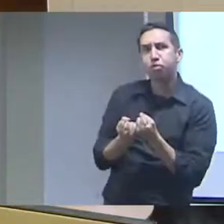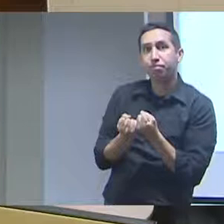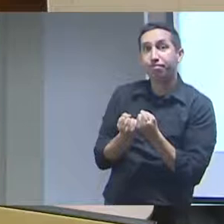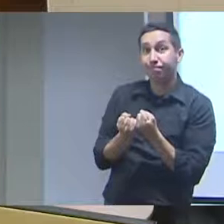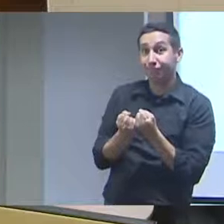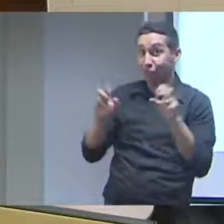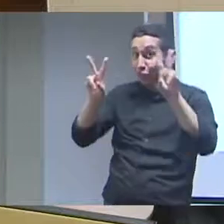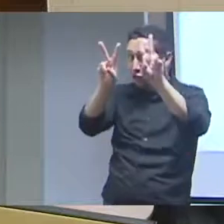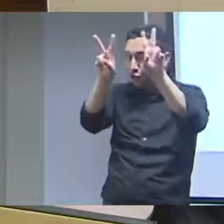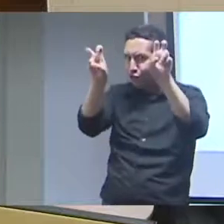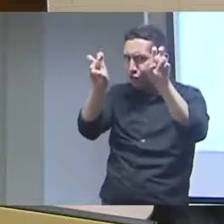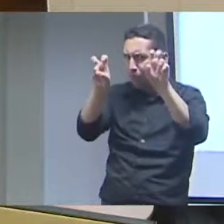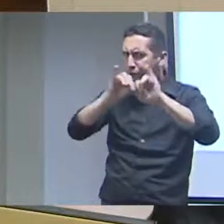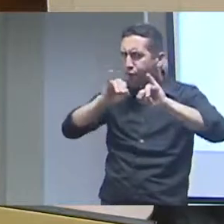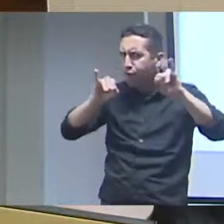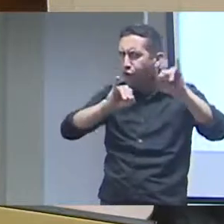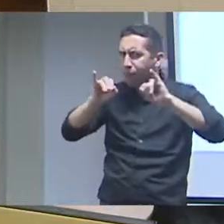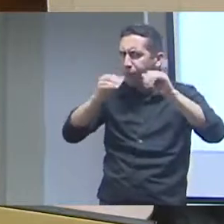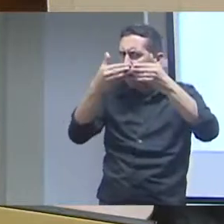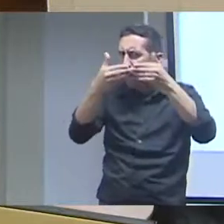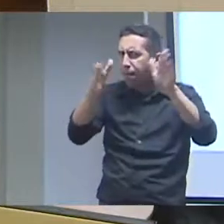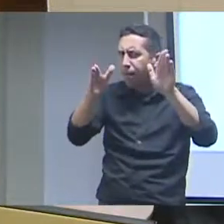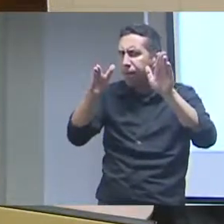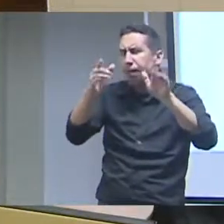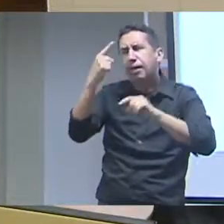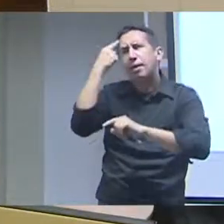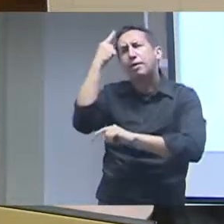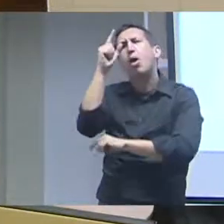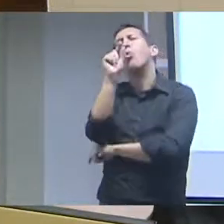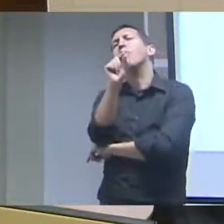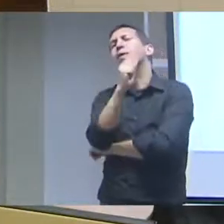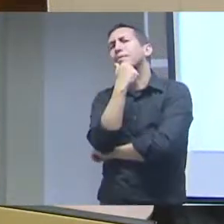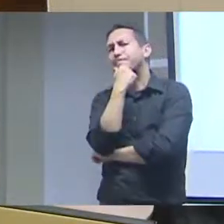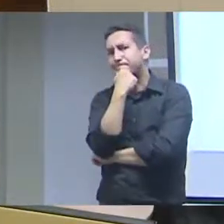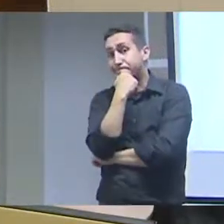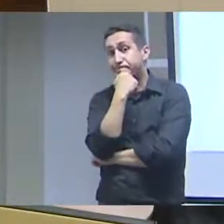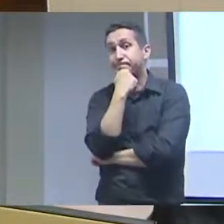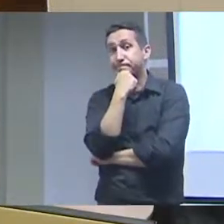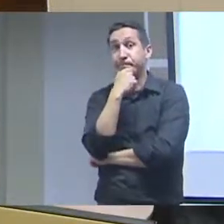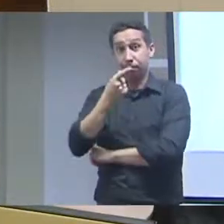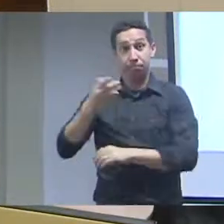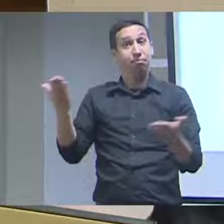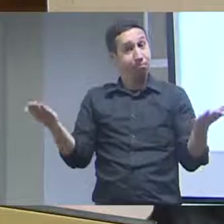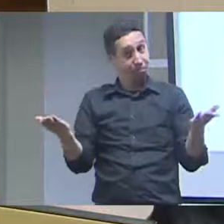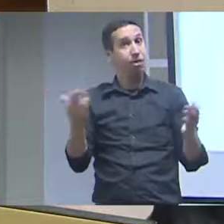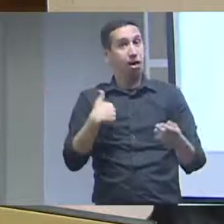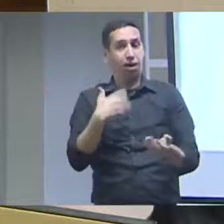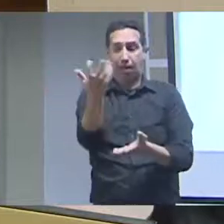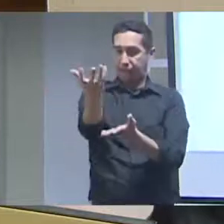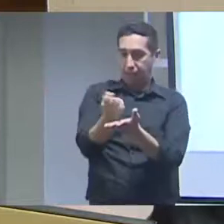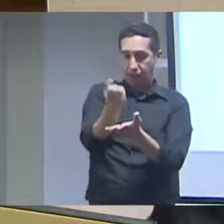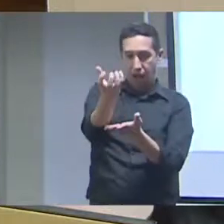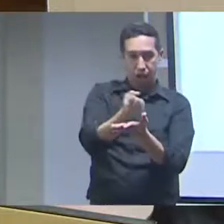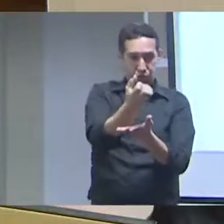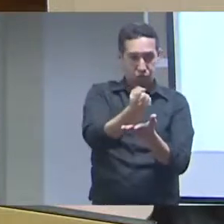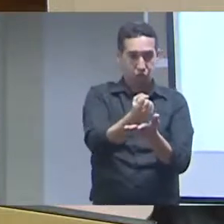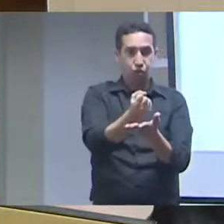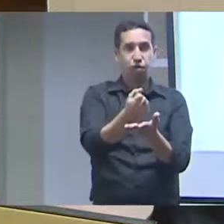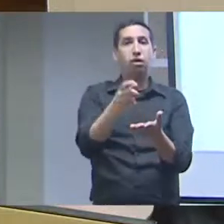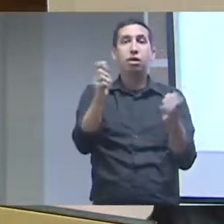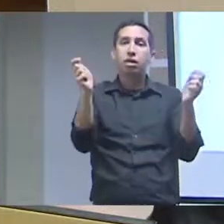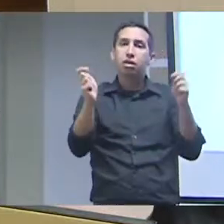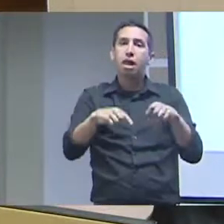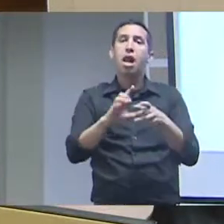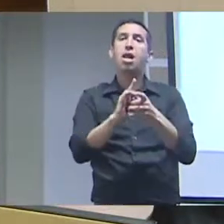de dados abertos, a ideia que se tem nos dados abertos é de que são dados disponibilizados no